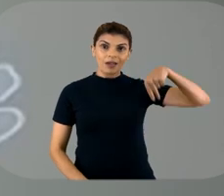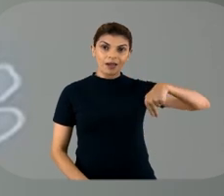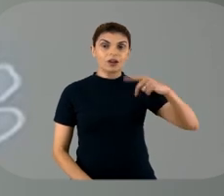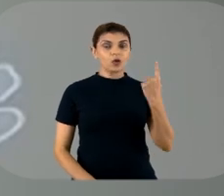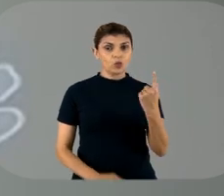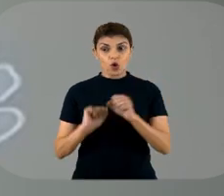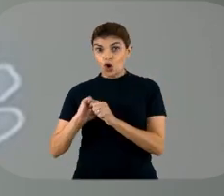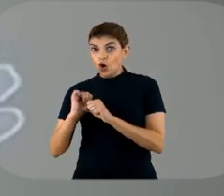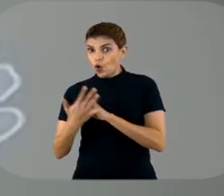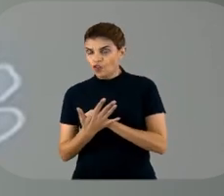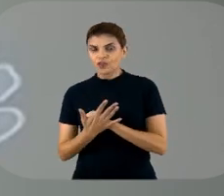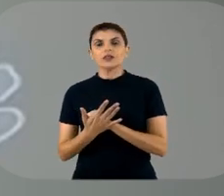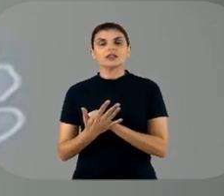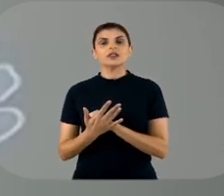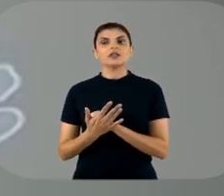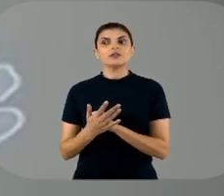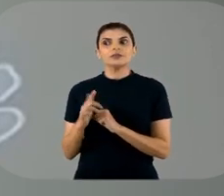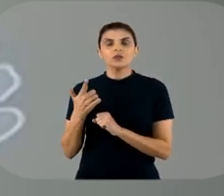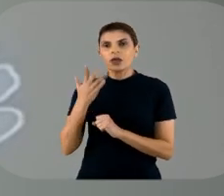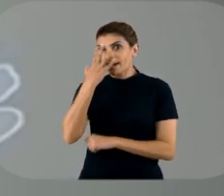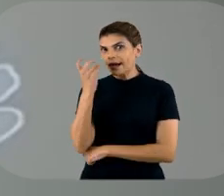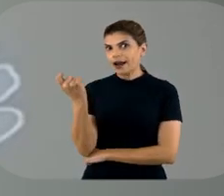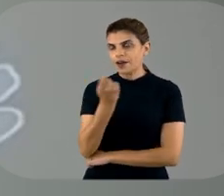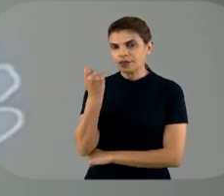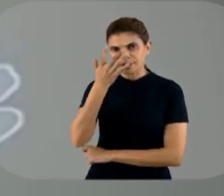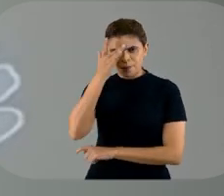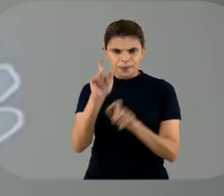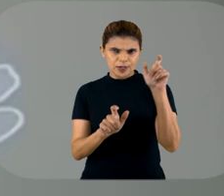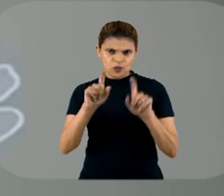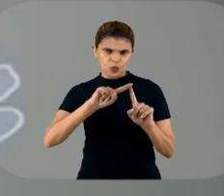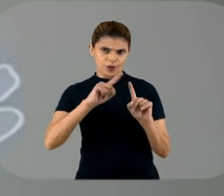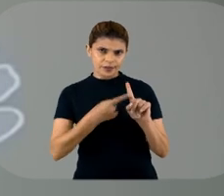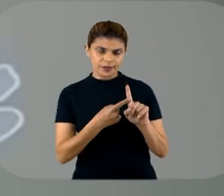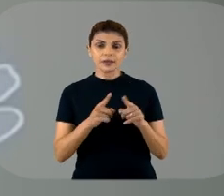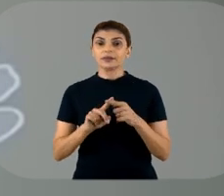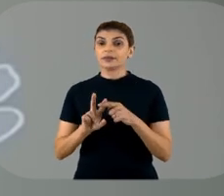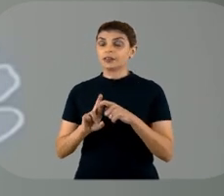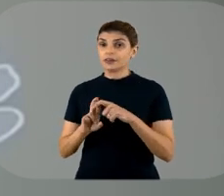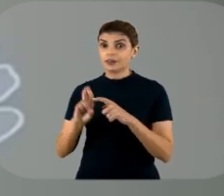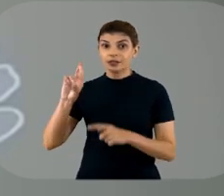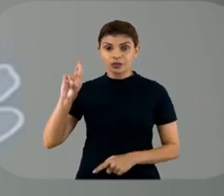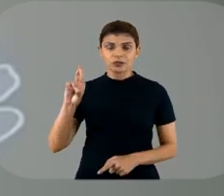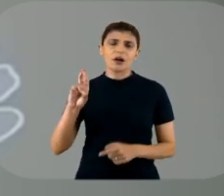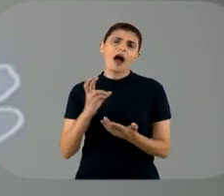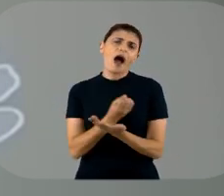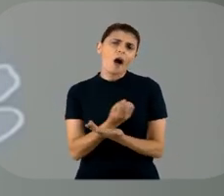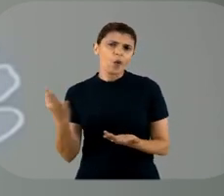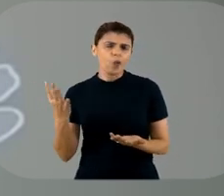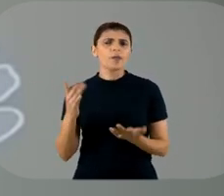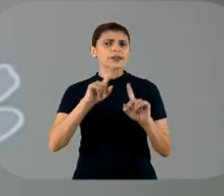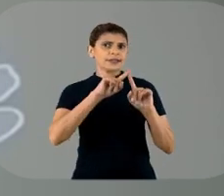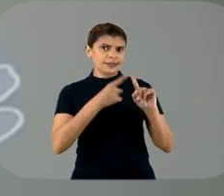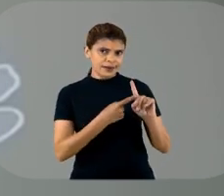gravidade específico para a gestante. É lógico que a gente tem que considerar que as gestantes que têm comorbidades, como